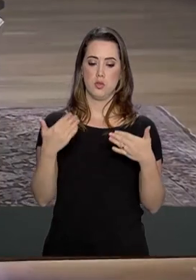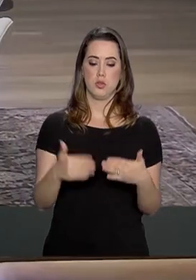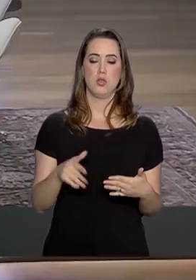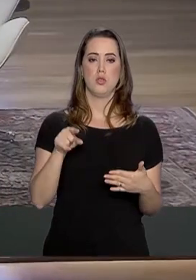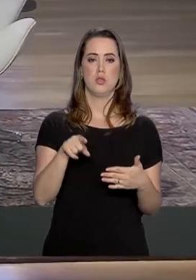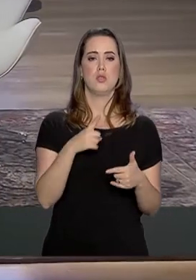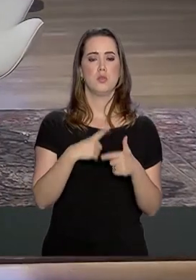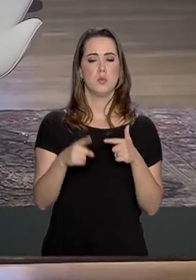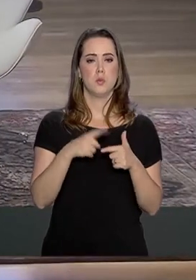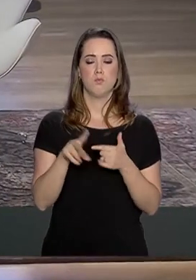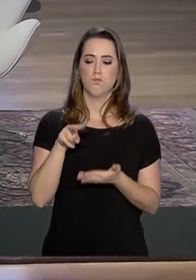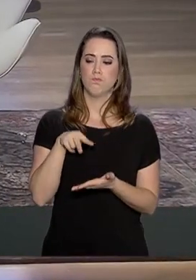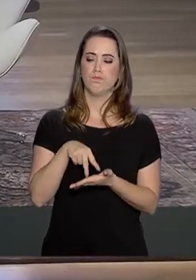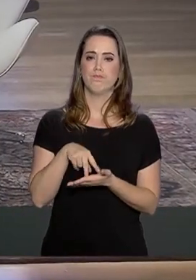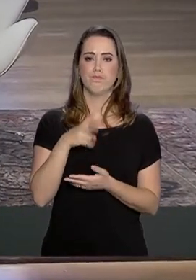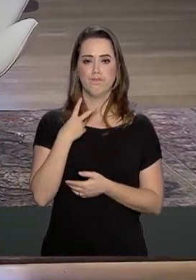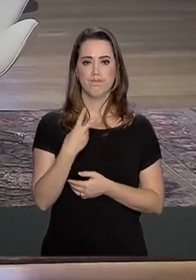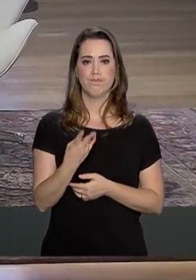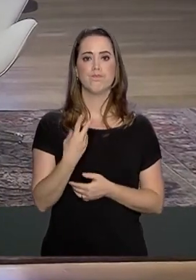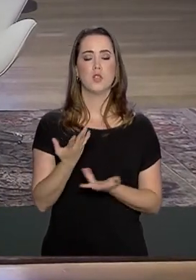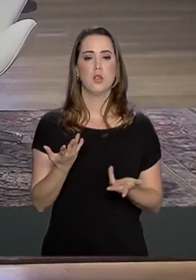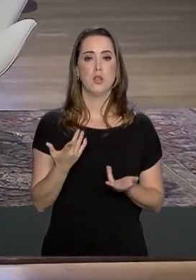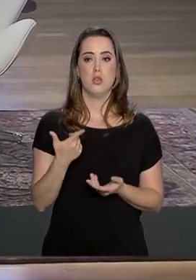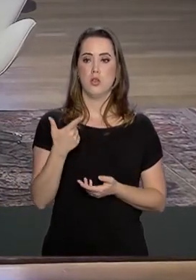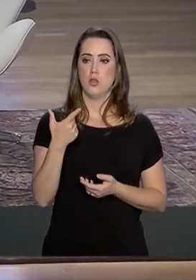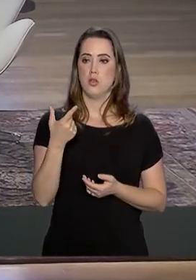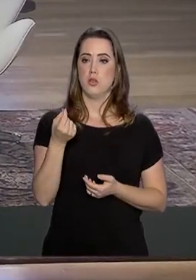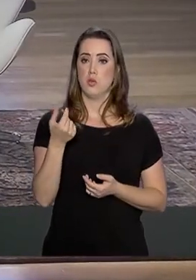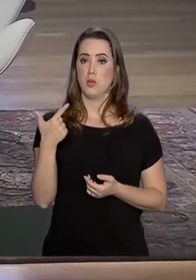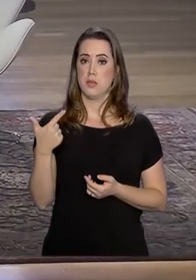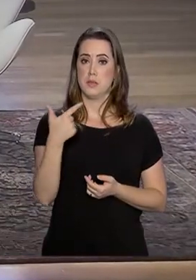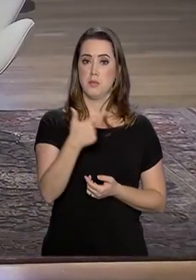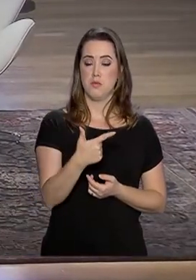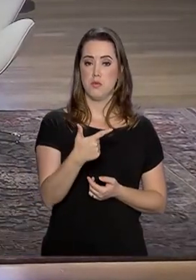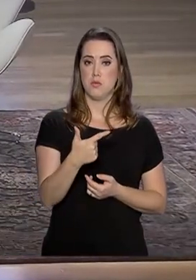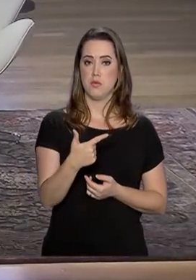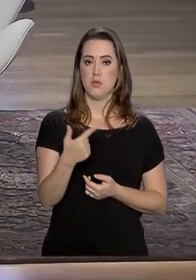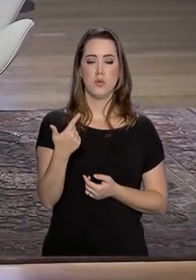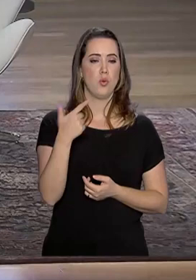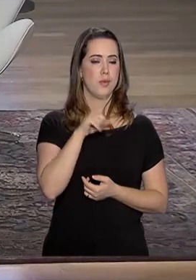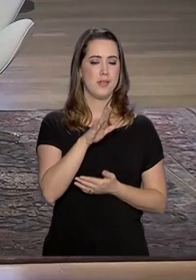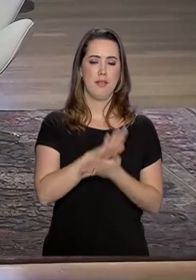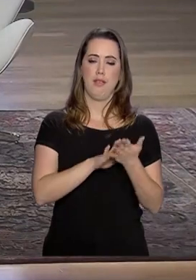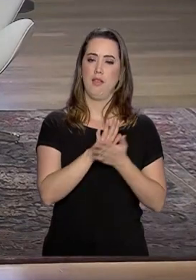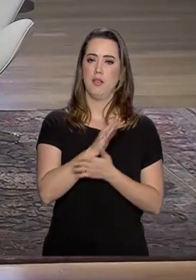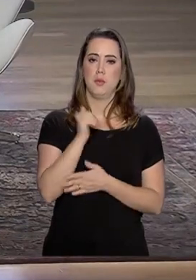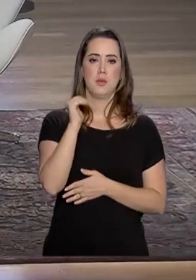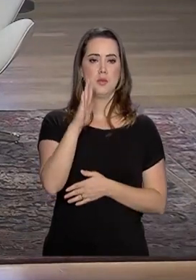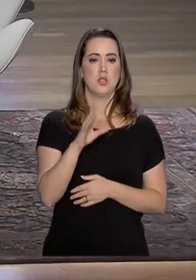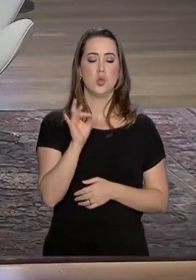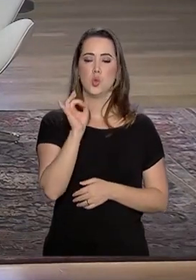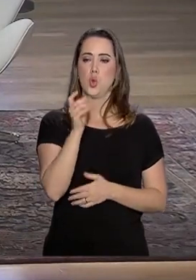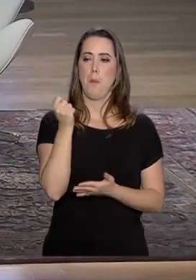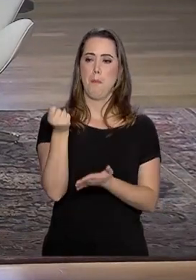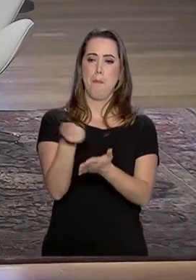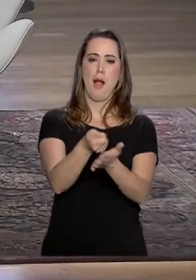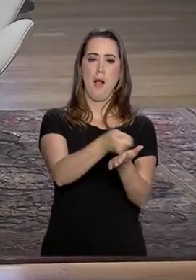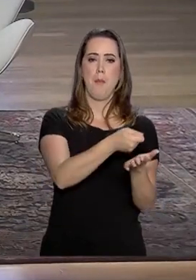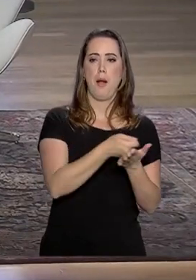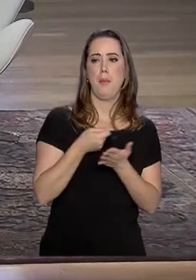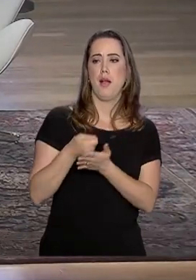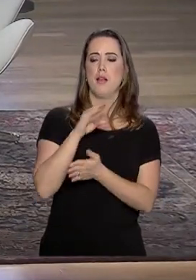essa questão de frente, em 2022, ele não faz mais nada. Ele só vai pagar.